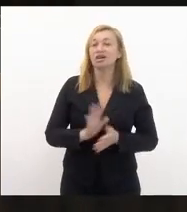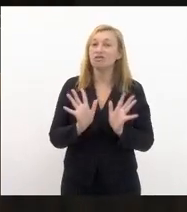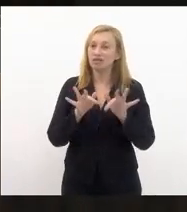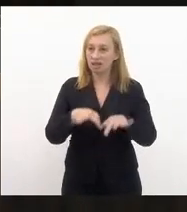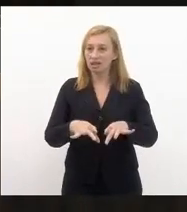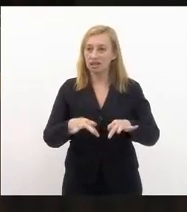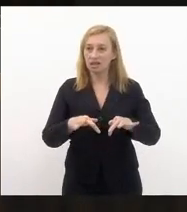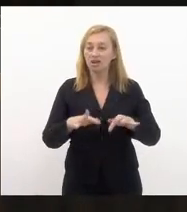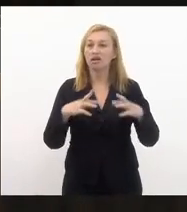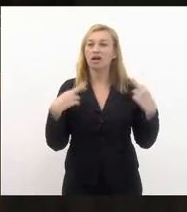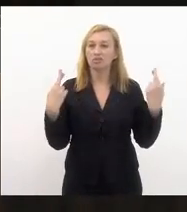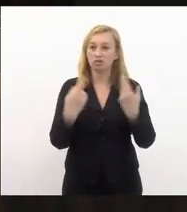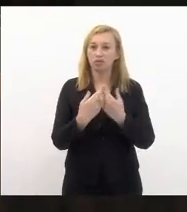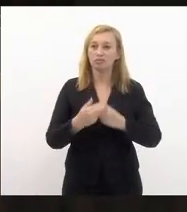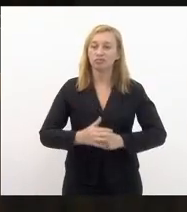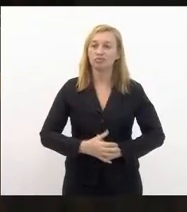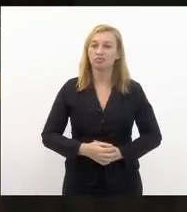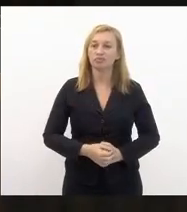encerrada a presente sessão eu deixo para amanhã não